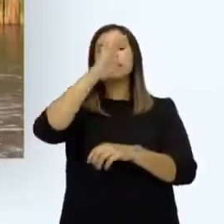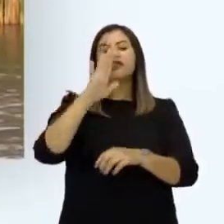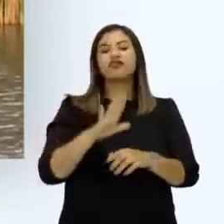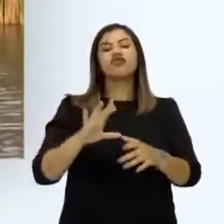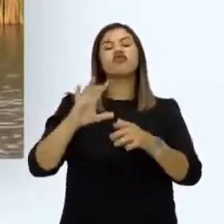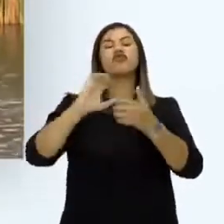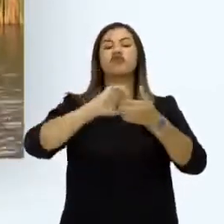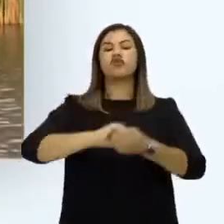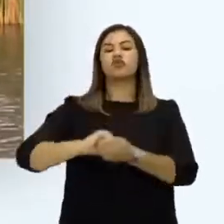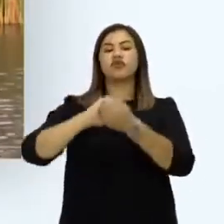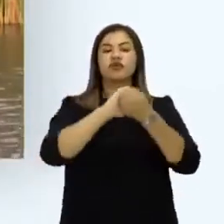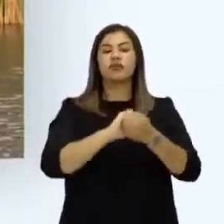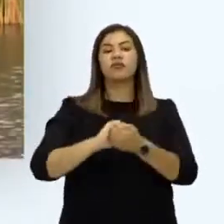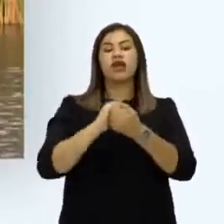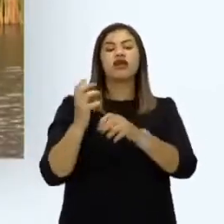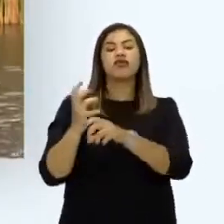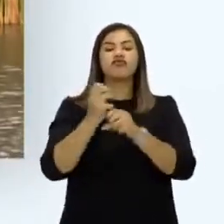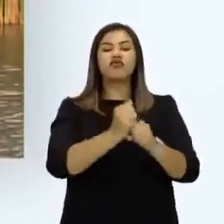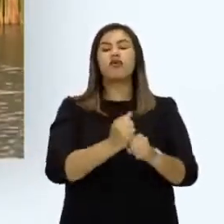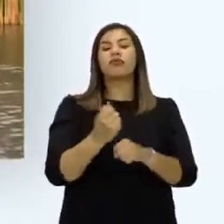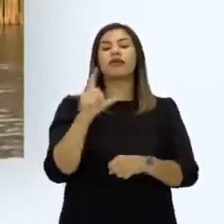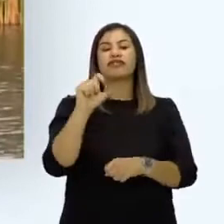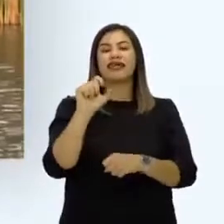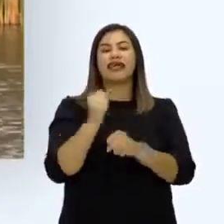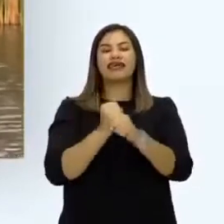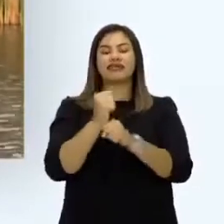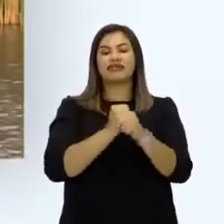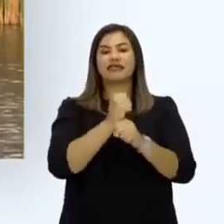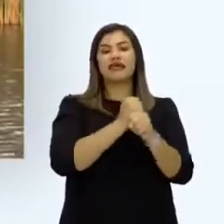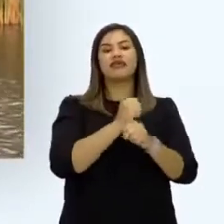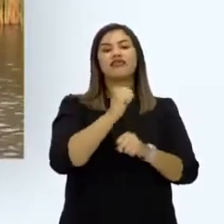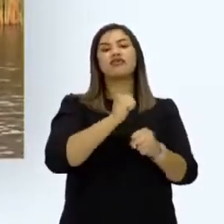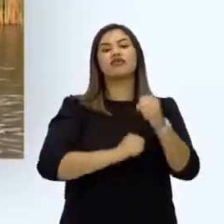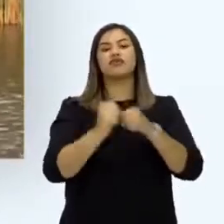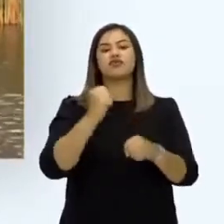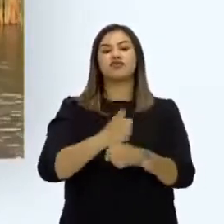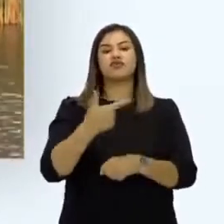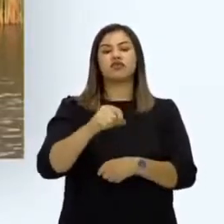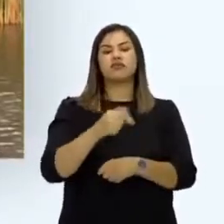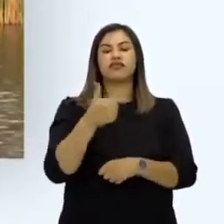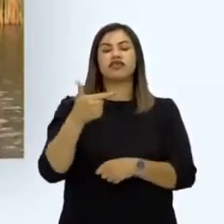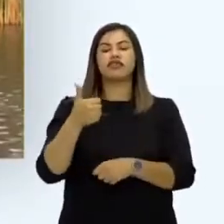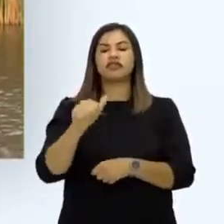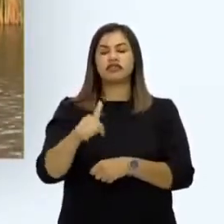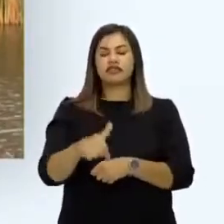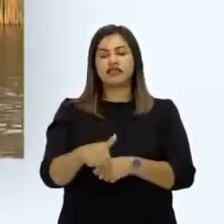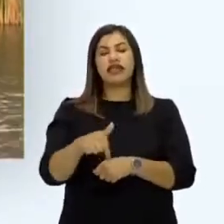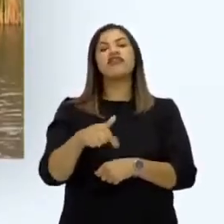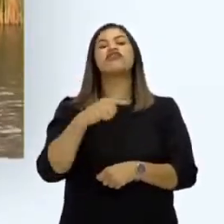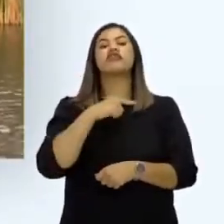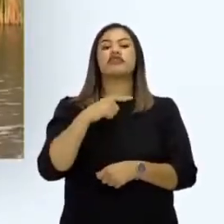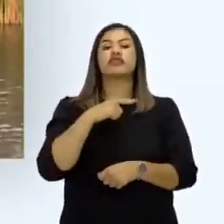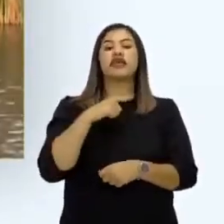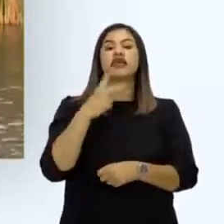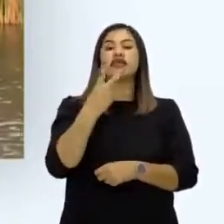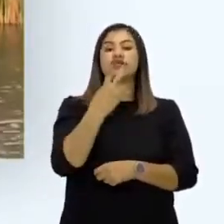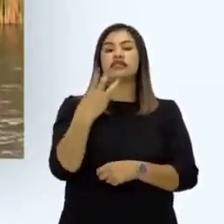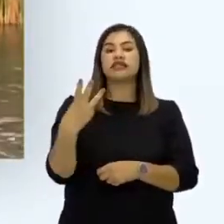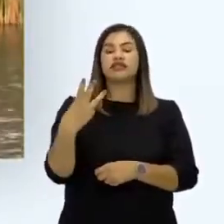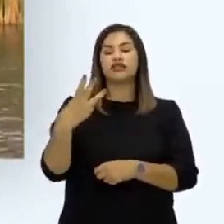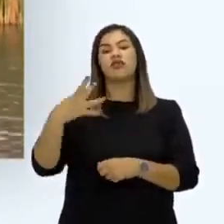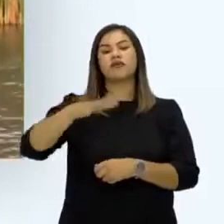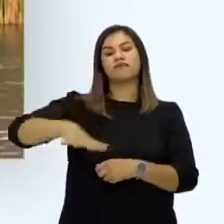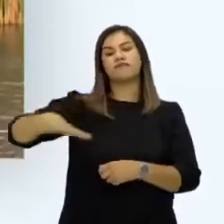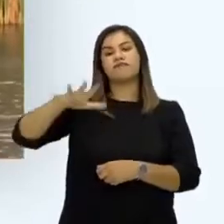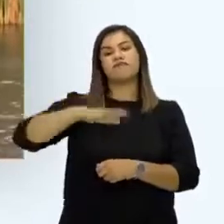Europeia vai completar 10 anos em 2017 e que abrange 32 setores. A nota também